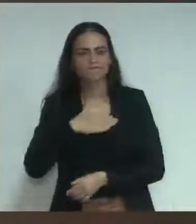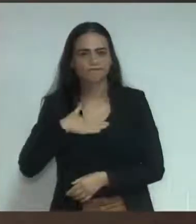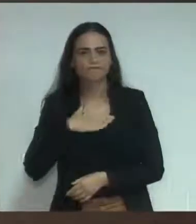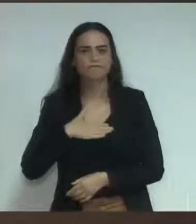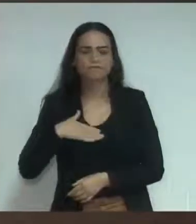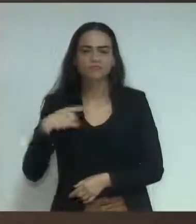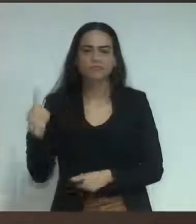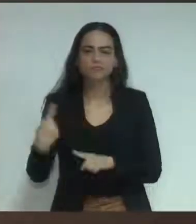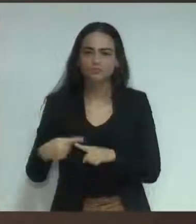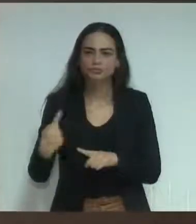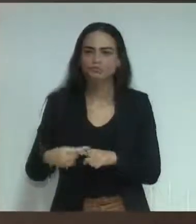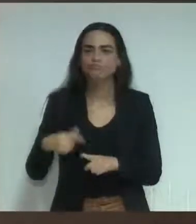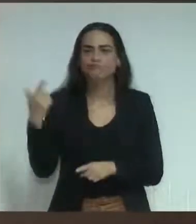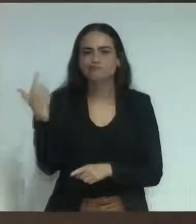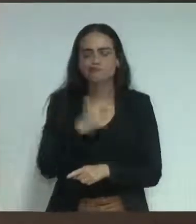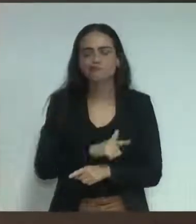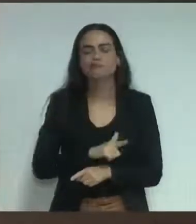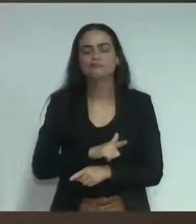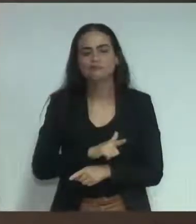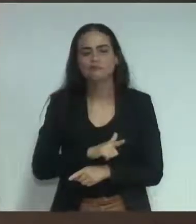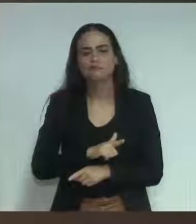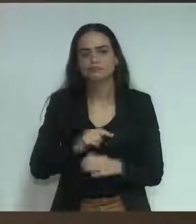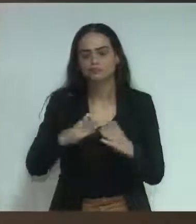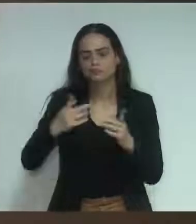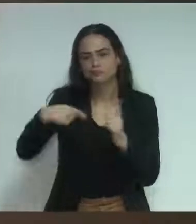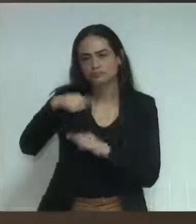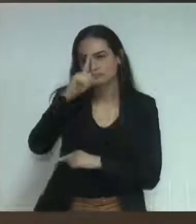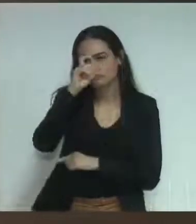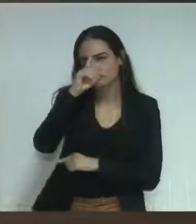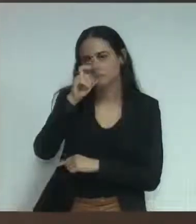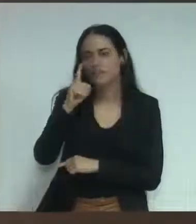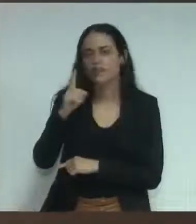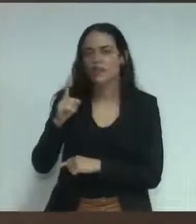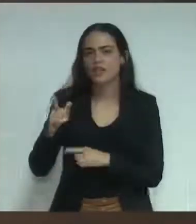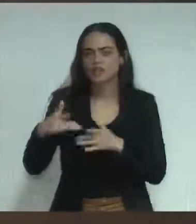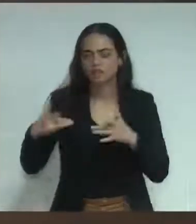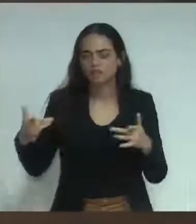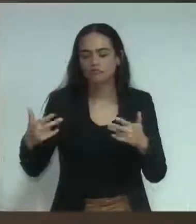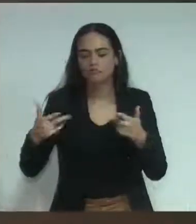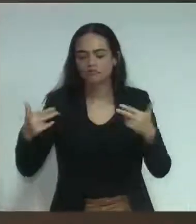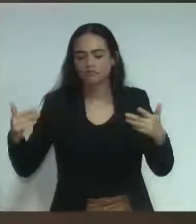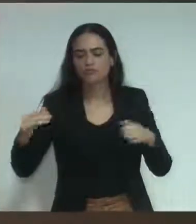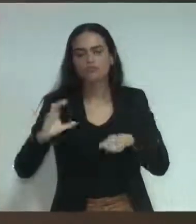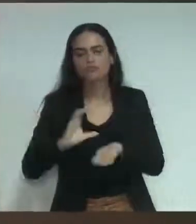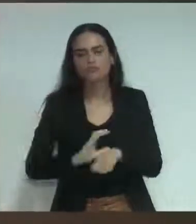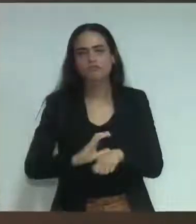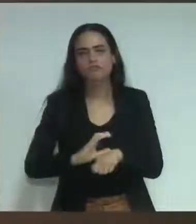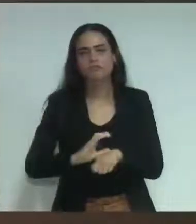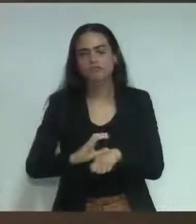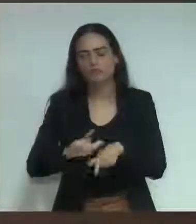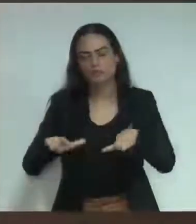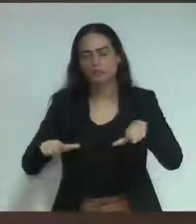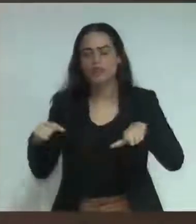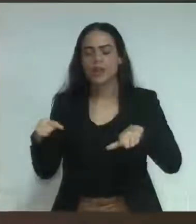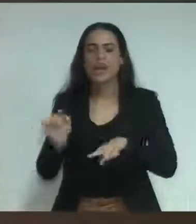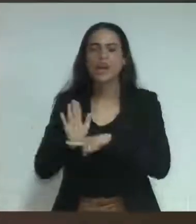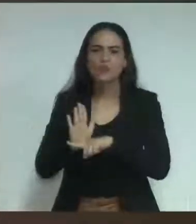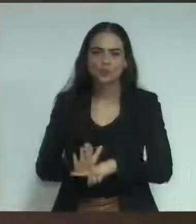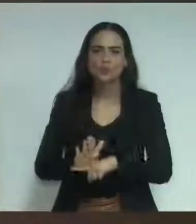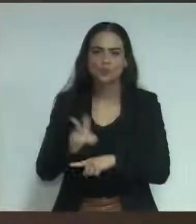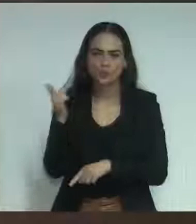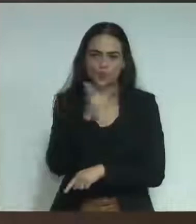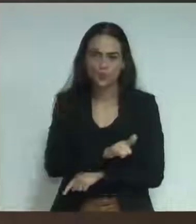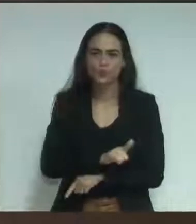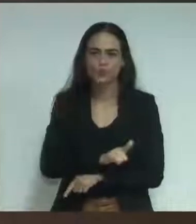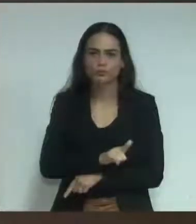conseguir ajuda, conseguir auxílio, enfim, é algo muito importante para essa entidade, que a gente sabe, por